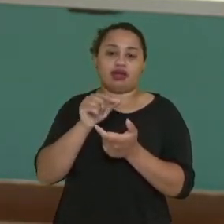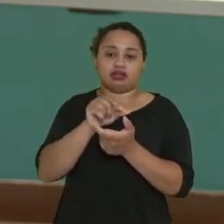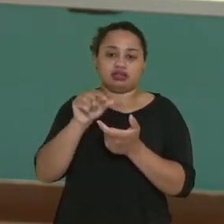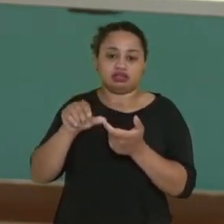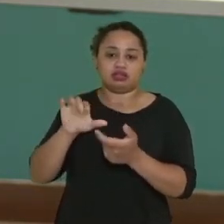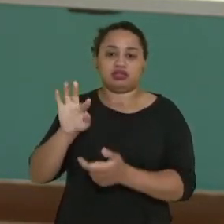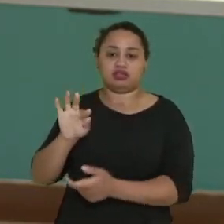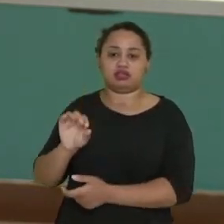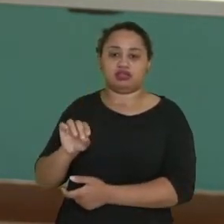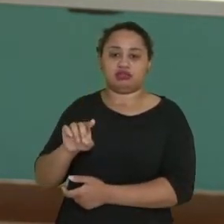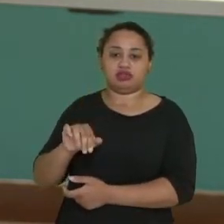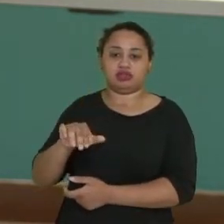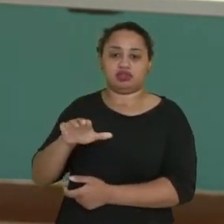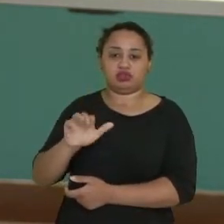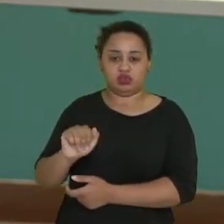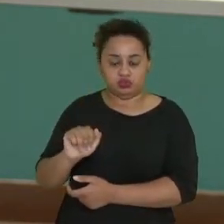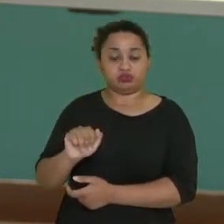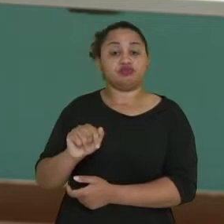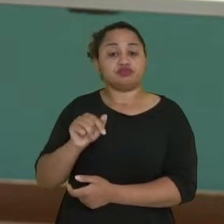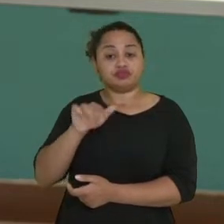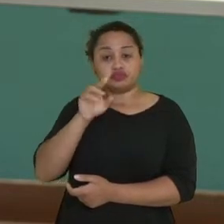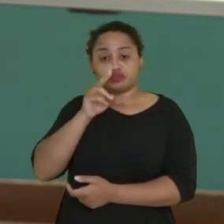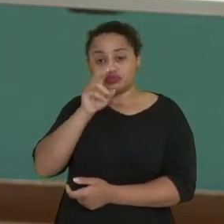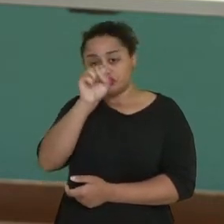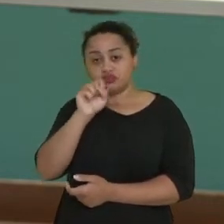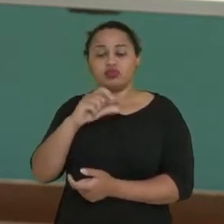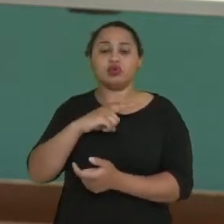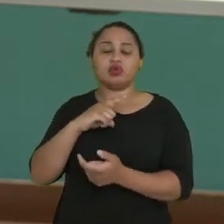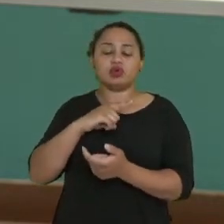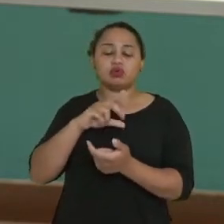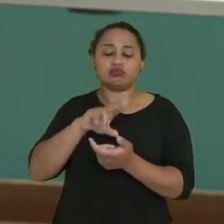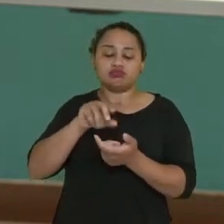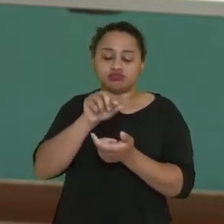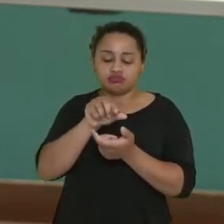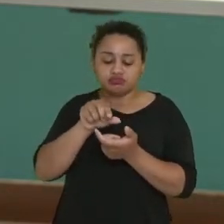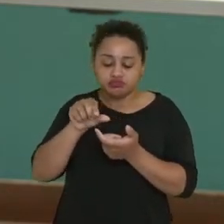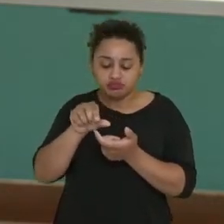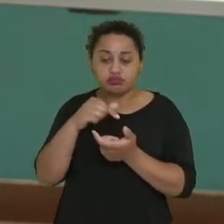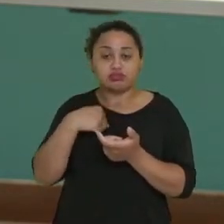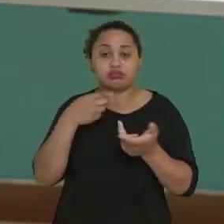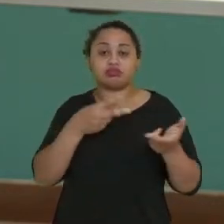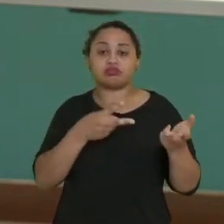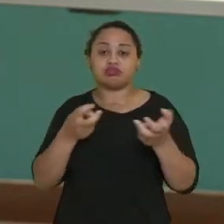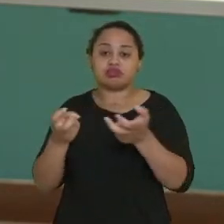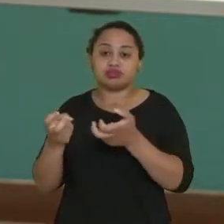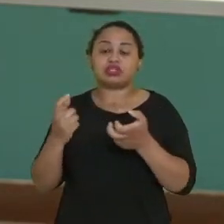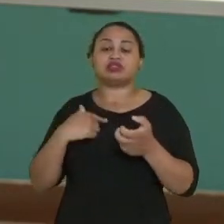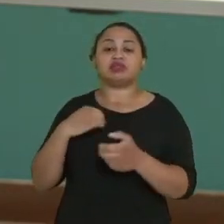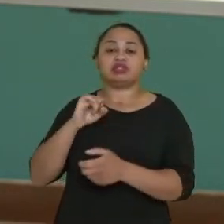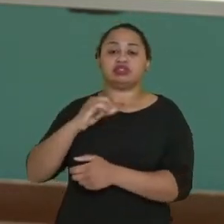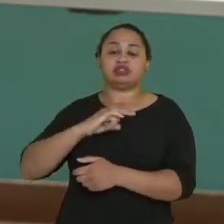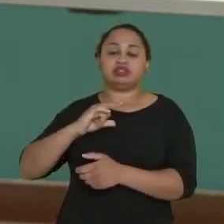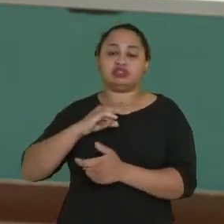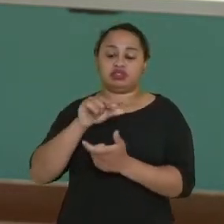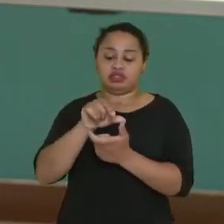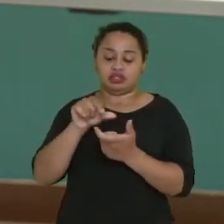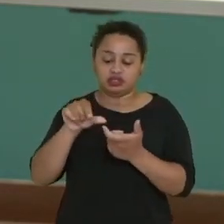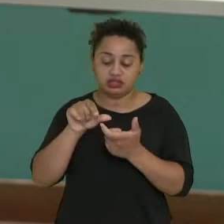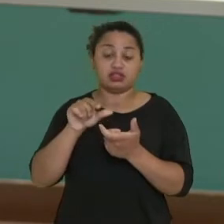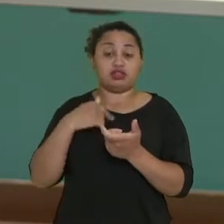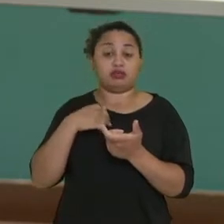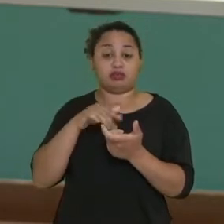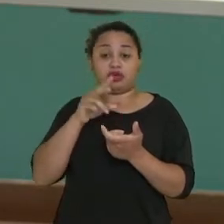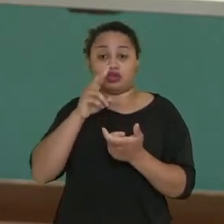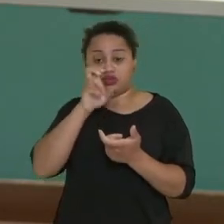Então, sempre eu uso a contagem de sílabas, observando ali se eu tenho a sílaba forte como a